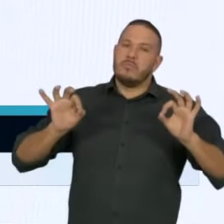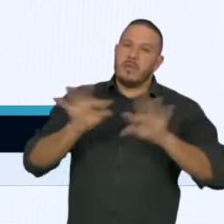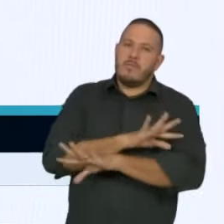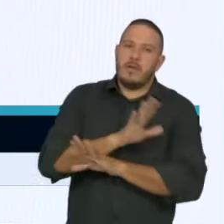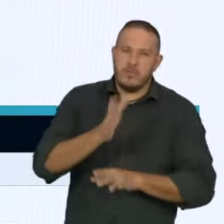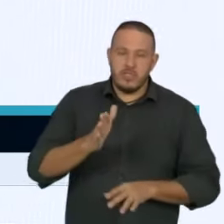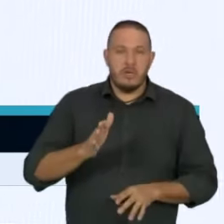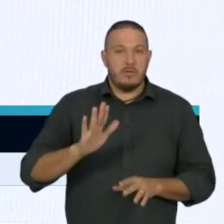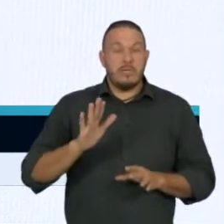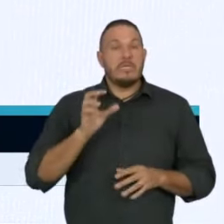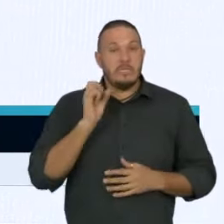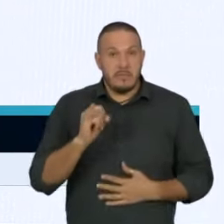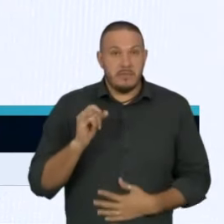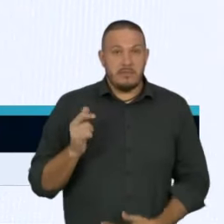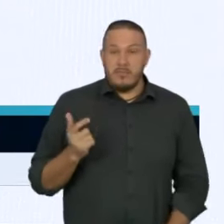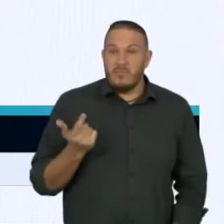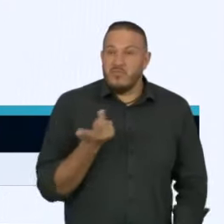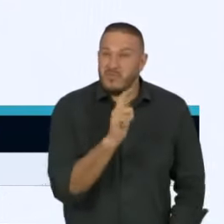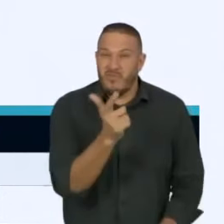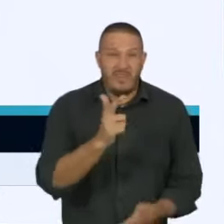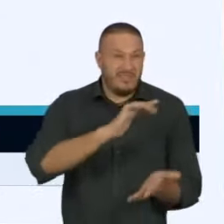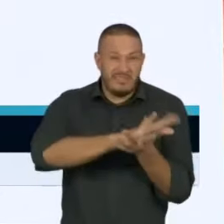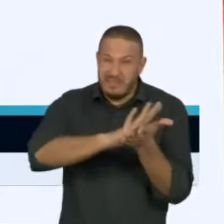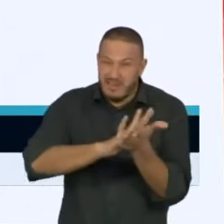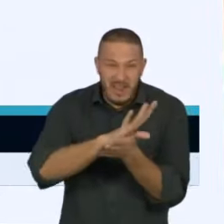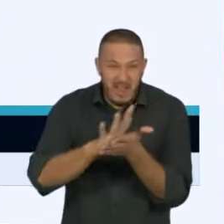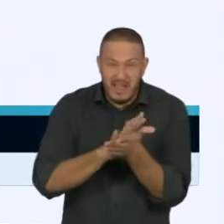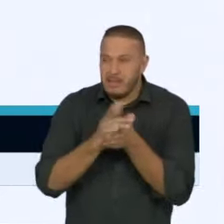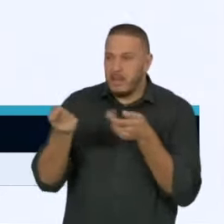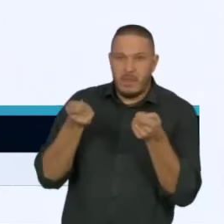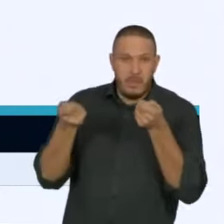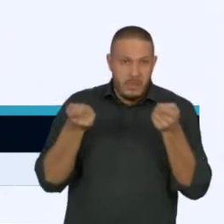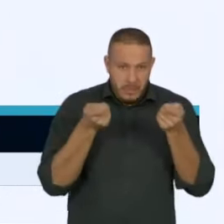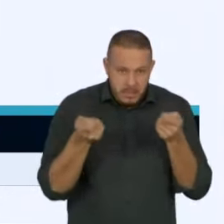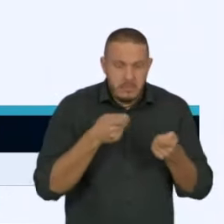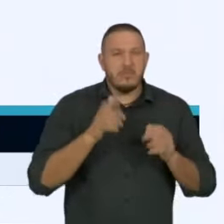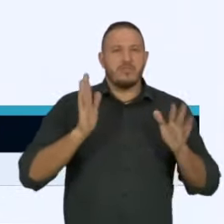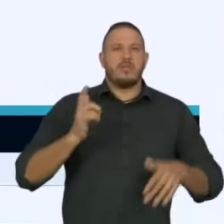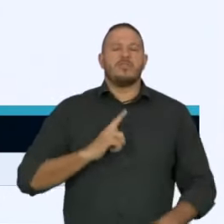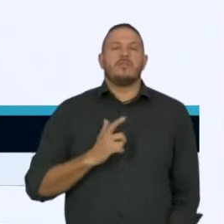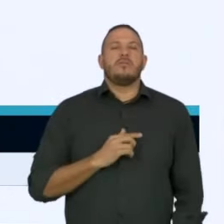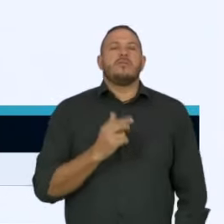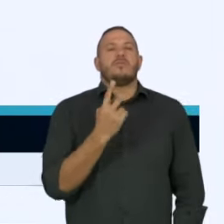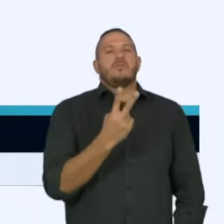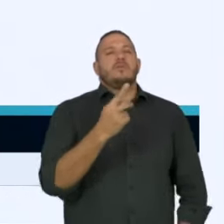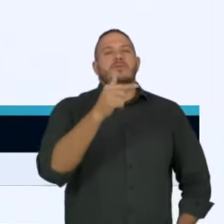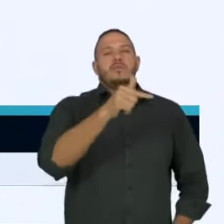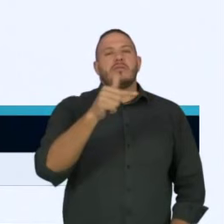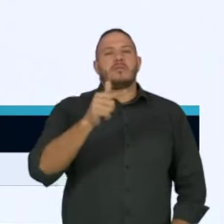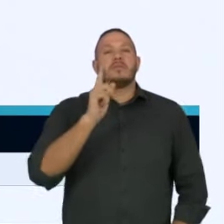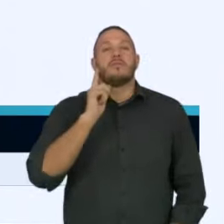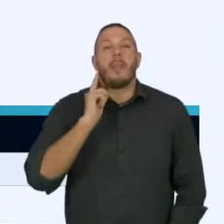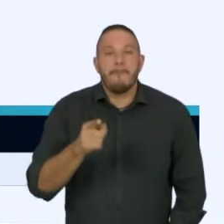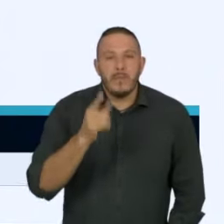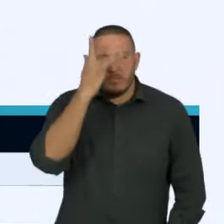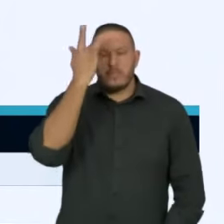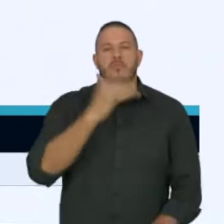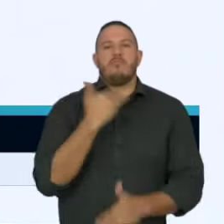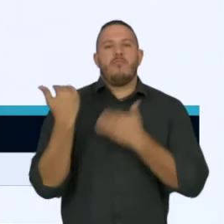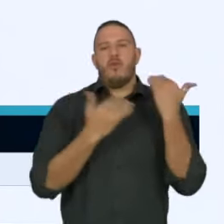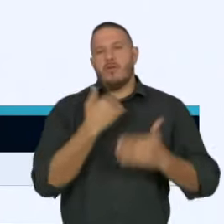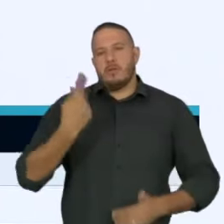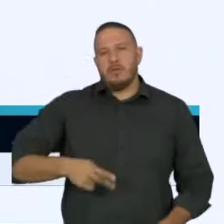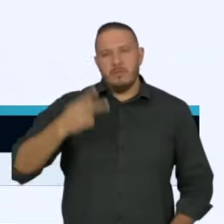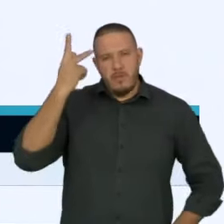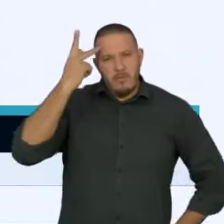projeção é essa. Se não houvesse nenhum tipo de medida, nós teríamos 277 mil mortos no Estado de São